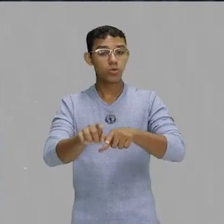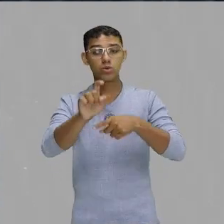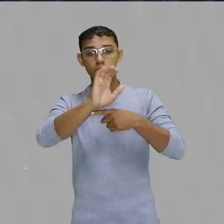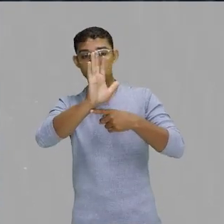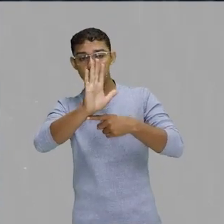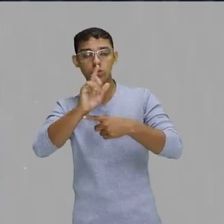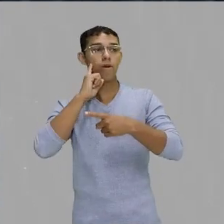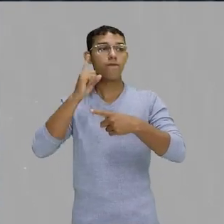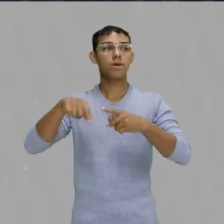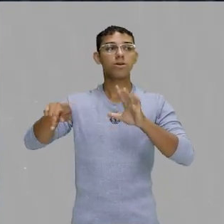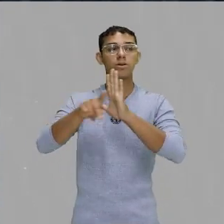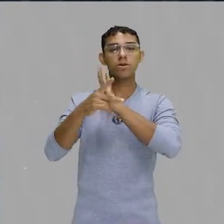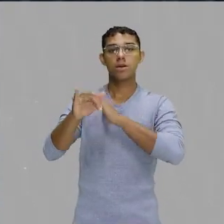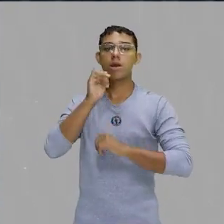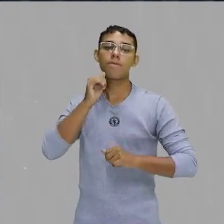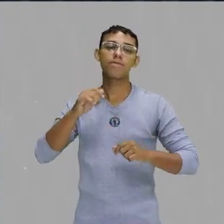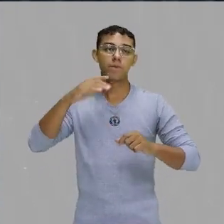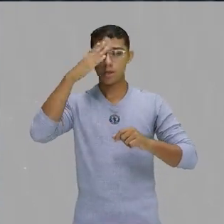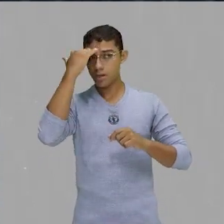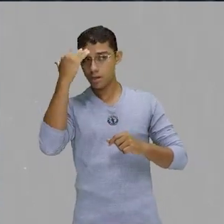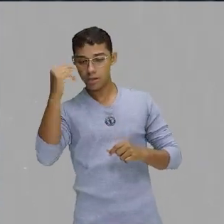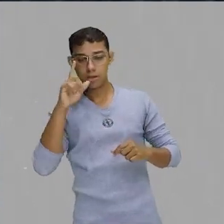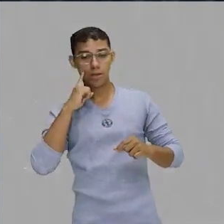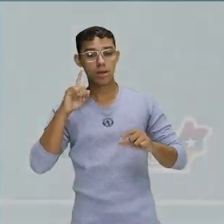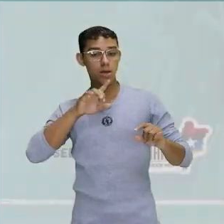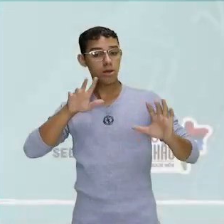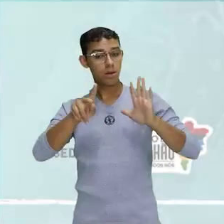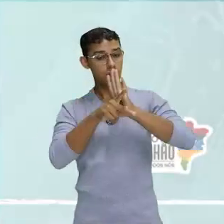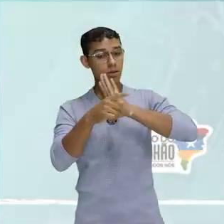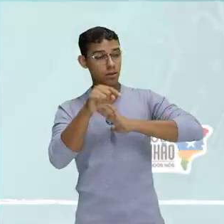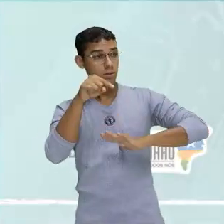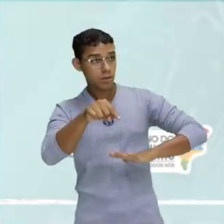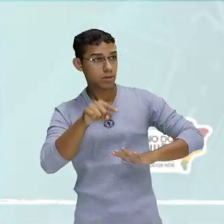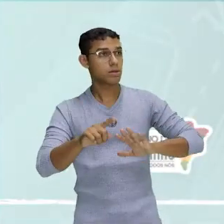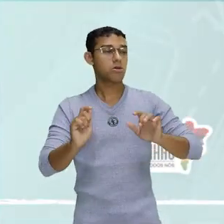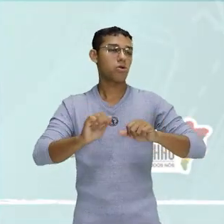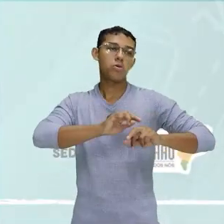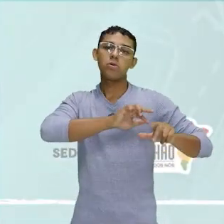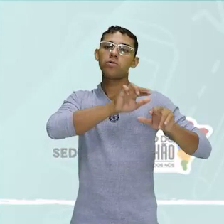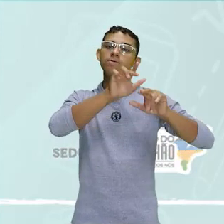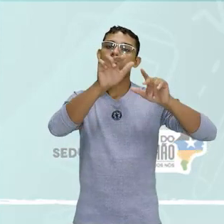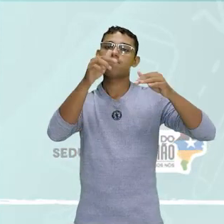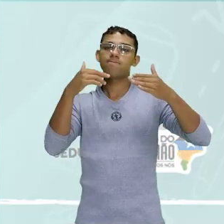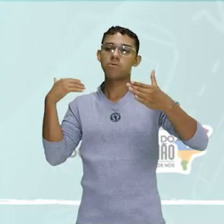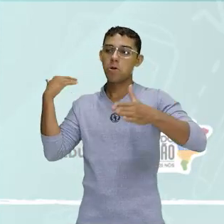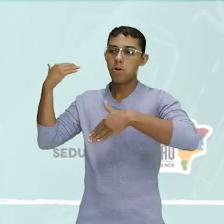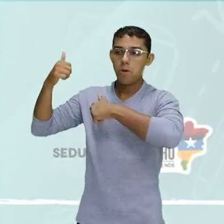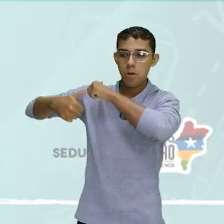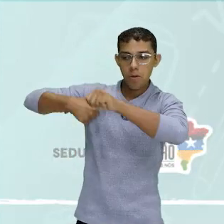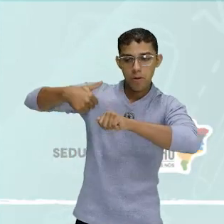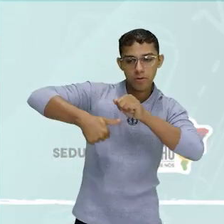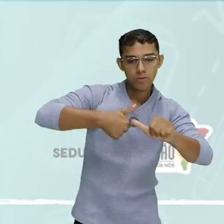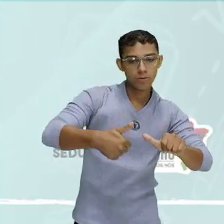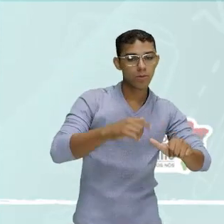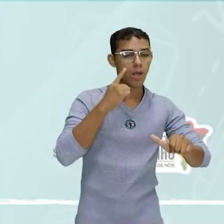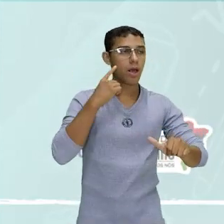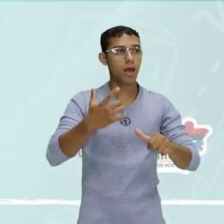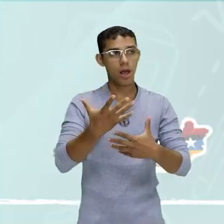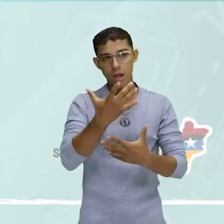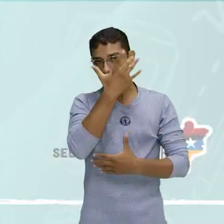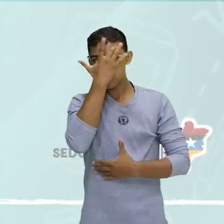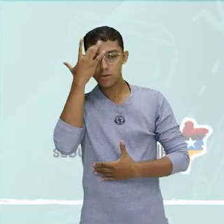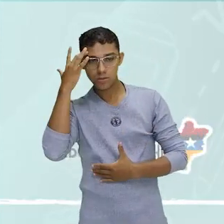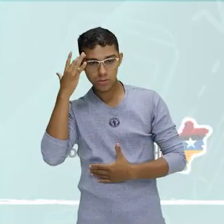considerados machistas. E por conta disso, isso vem, já vem mudando, né, os artistas já vão